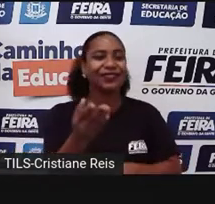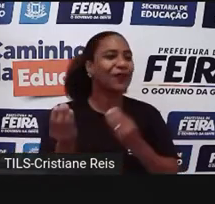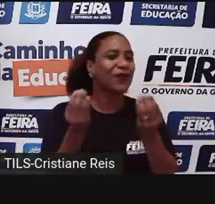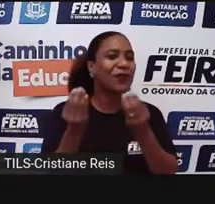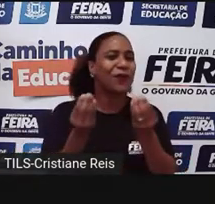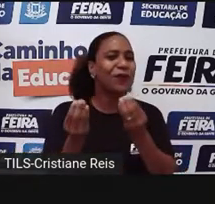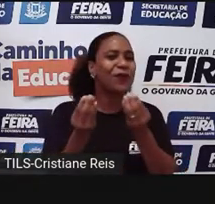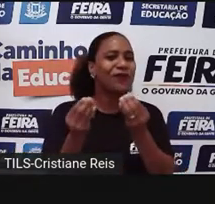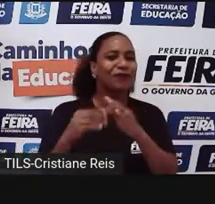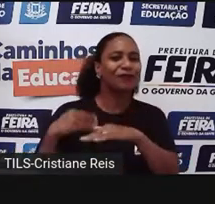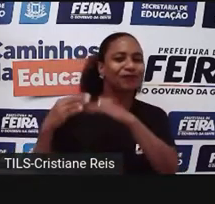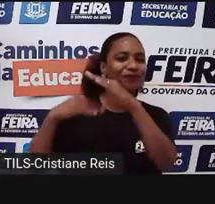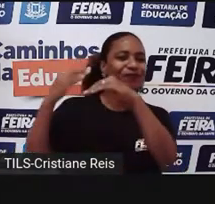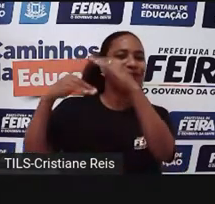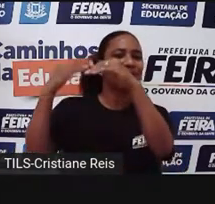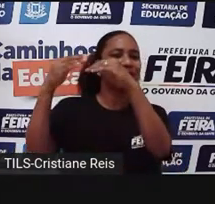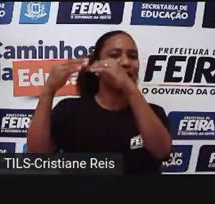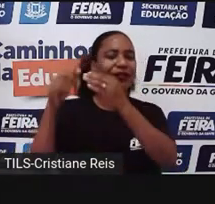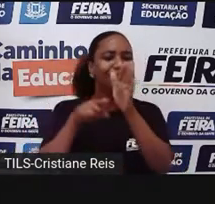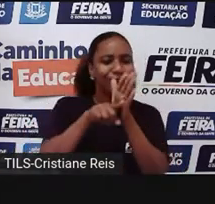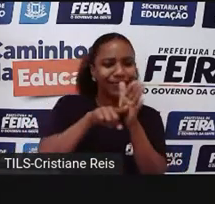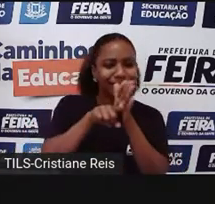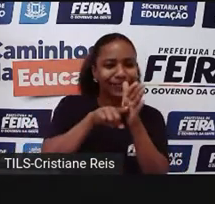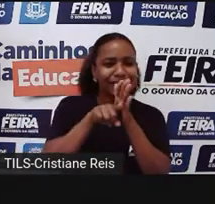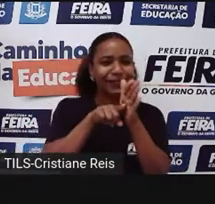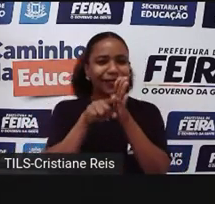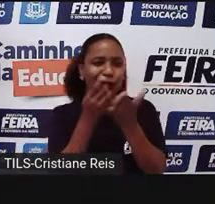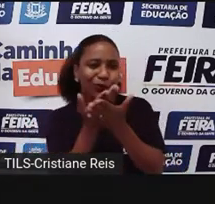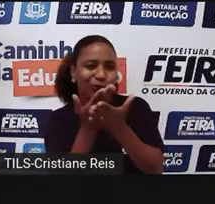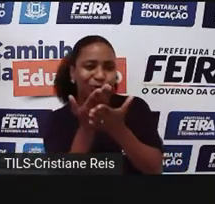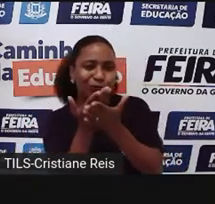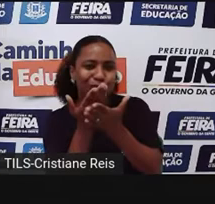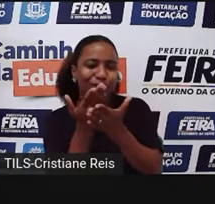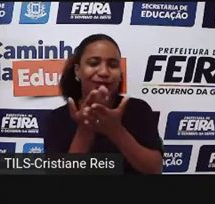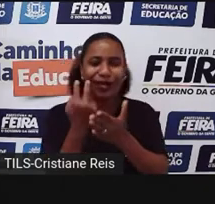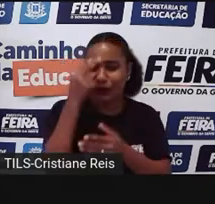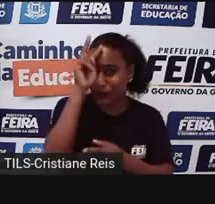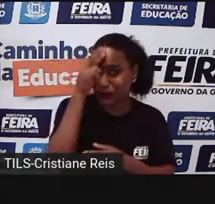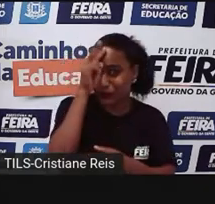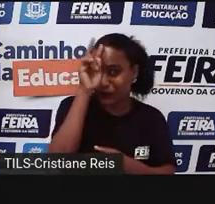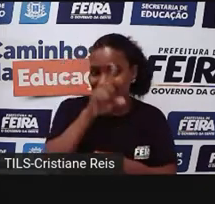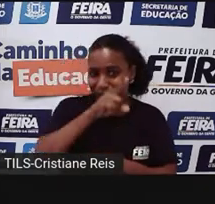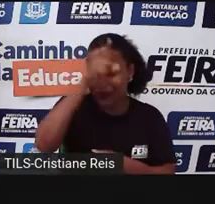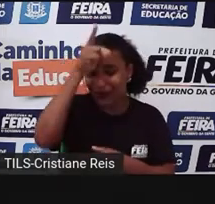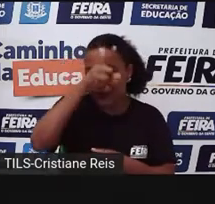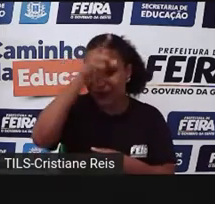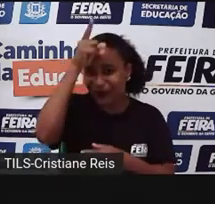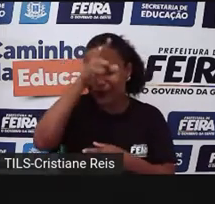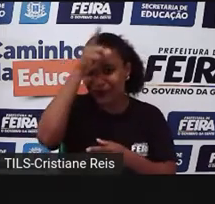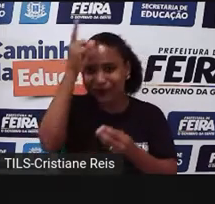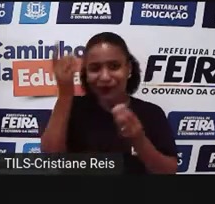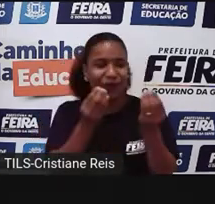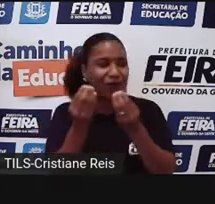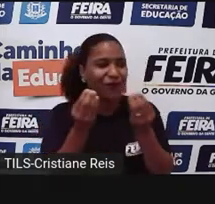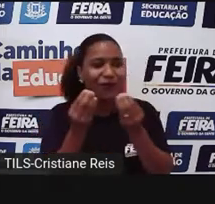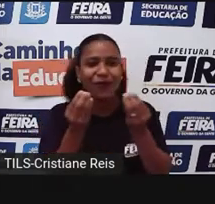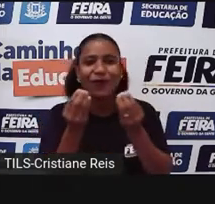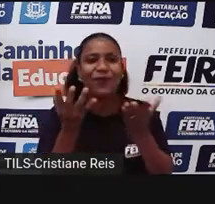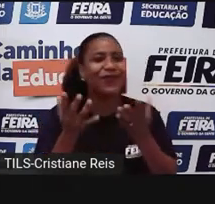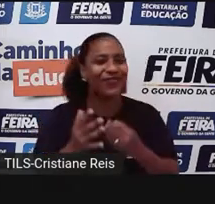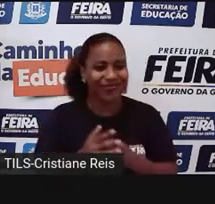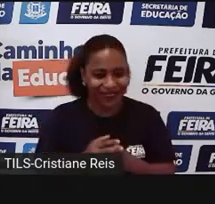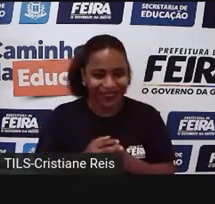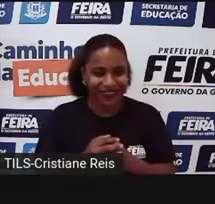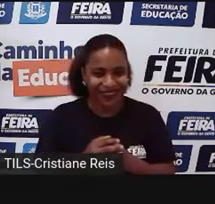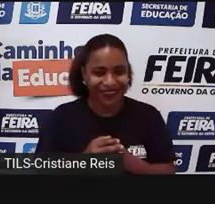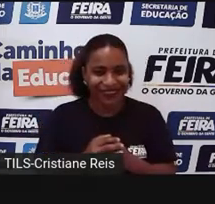senhora chegou nesse campo do conhecimento, né? De falar sobre histórias, falar sobre folclore, falar sobre